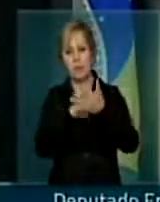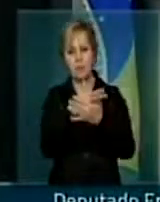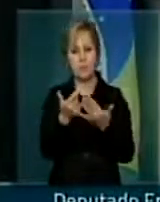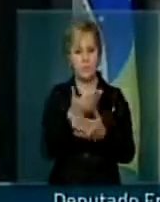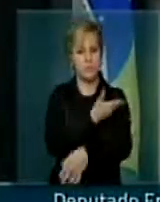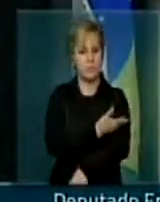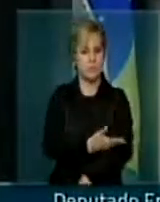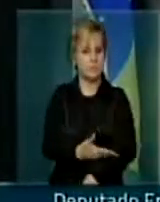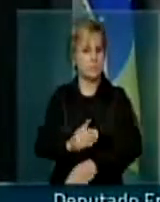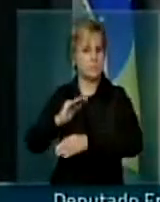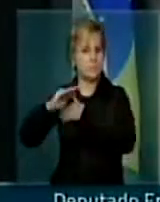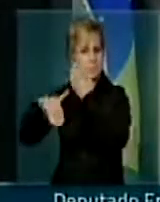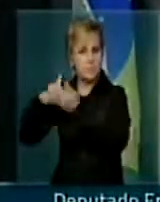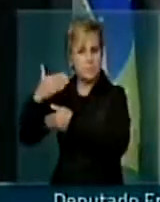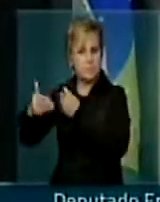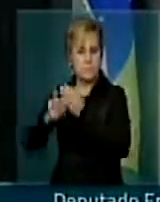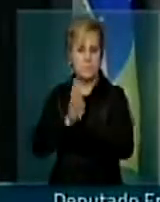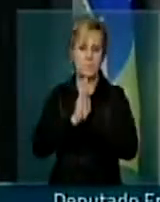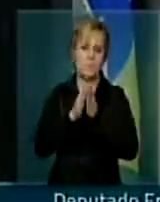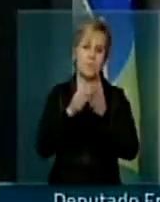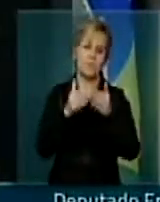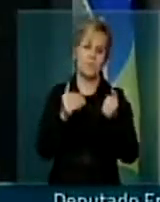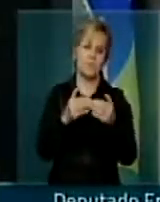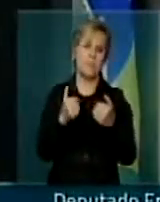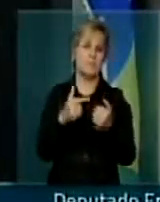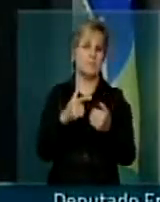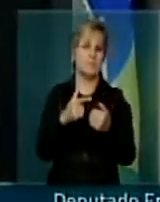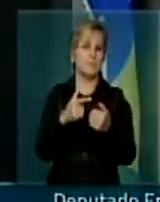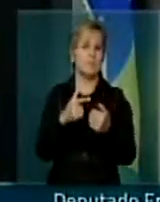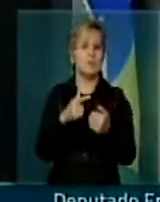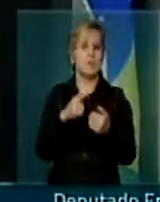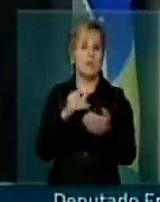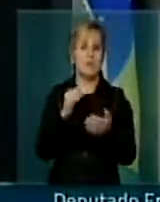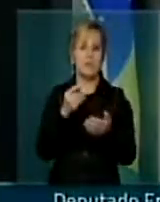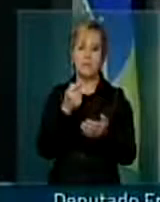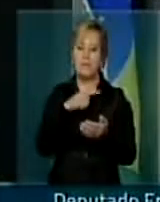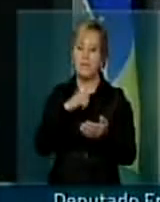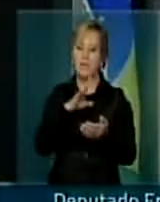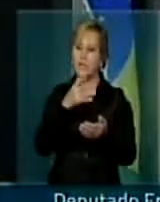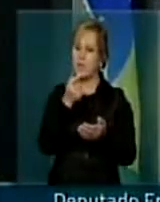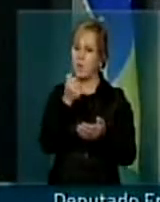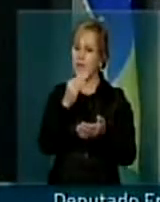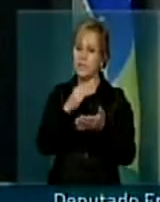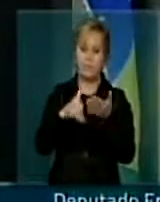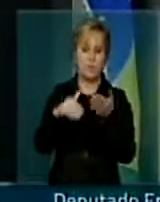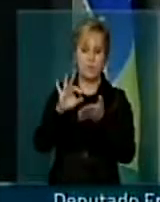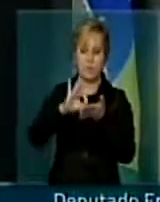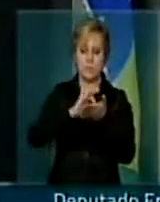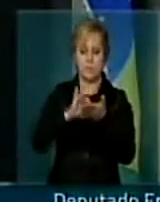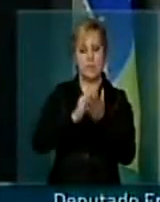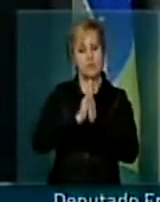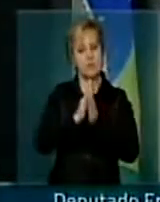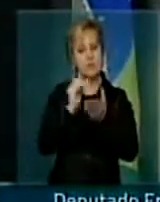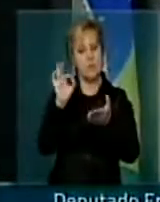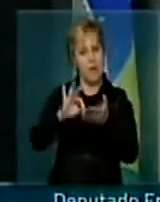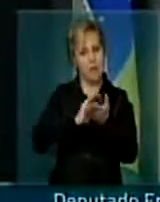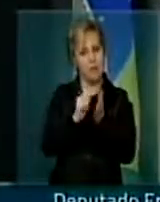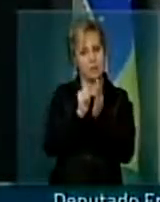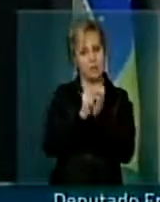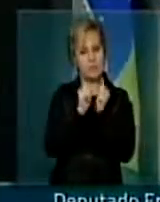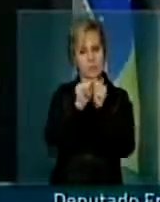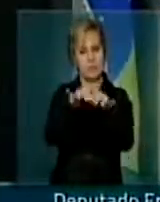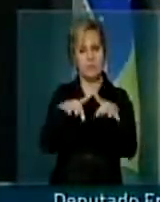peço aos senhores que não assinaram, já temos quase todas as assinaturas, que assinem a frente parlamentar com o objetivo de